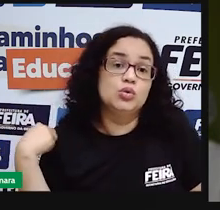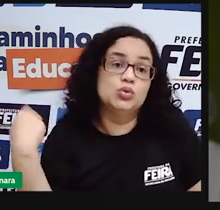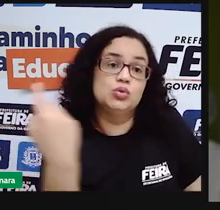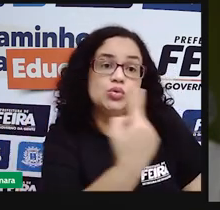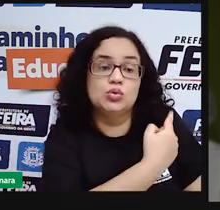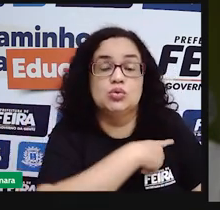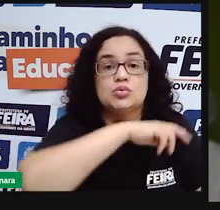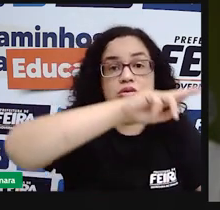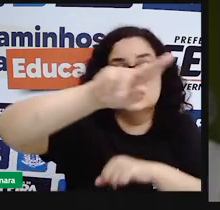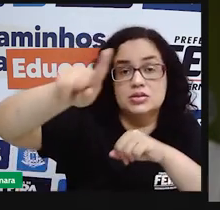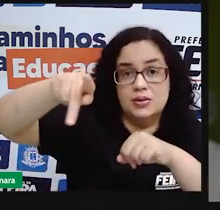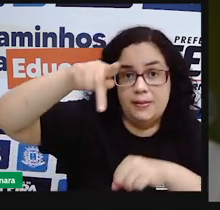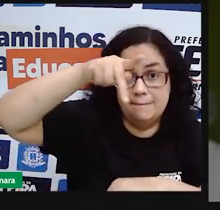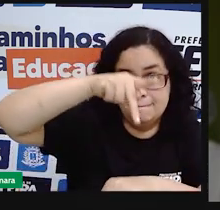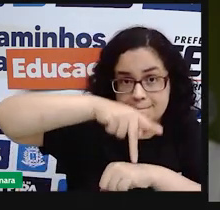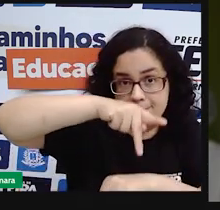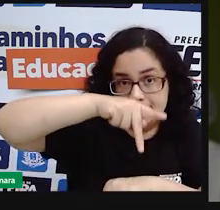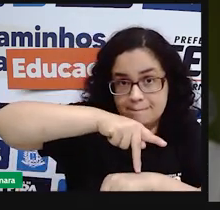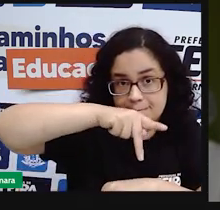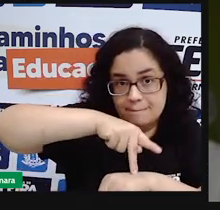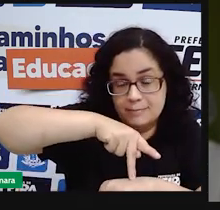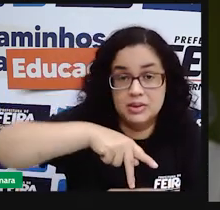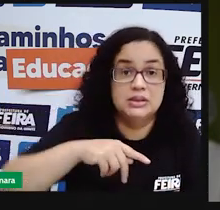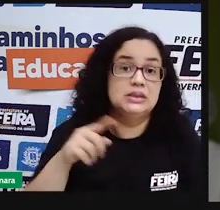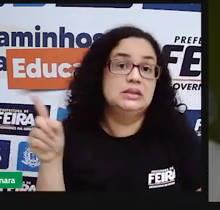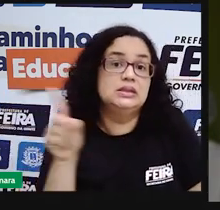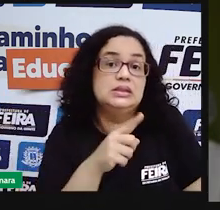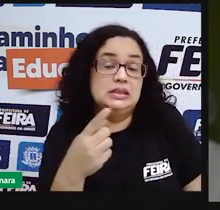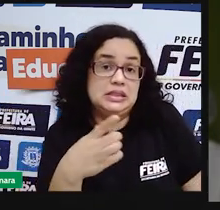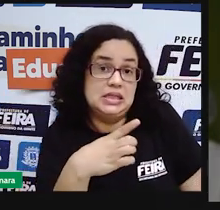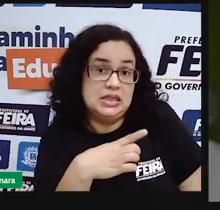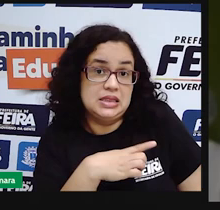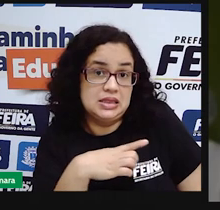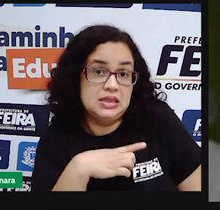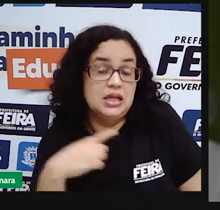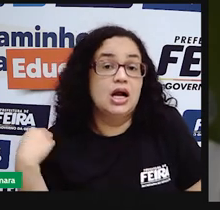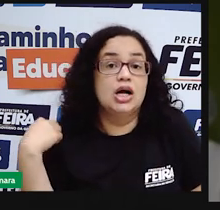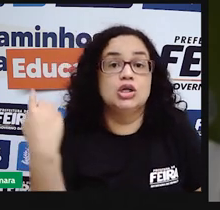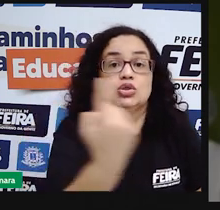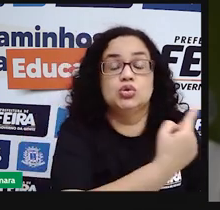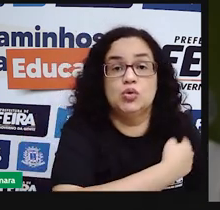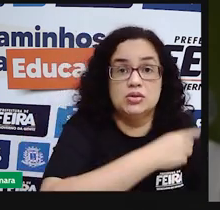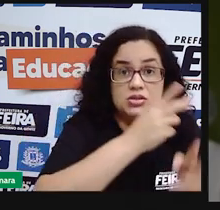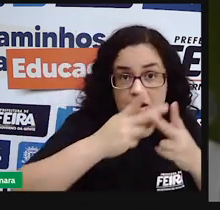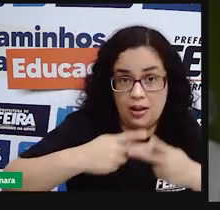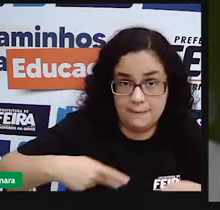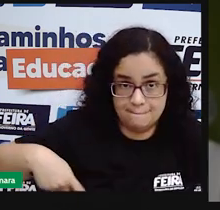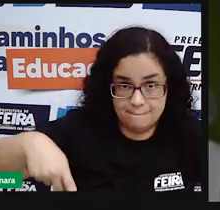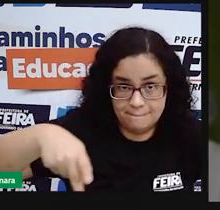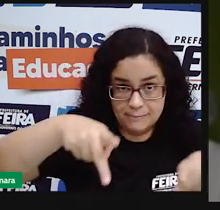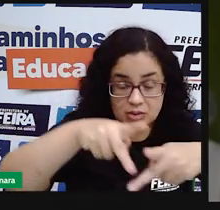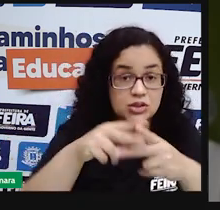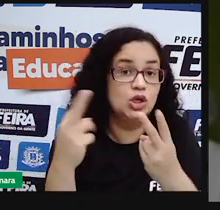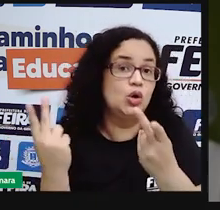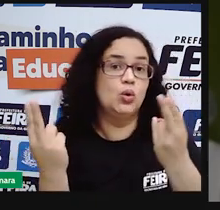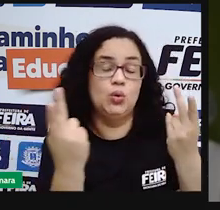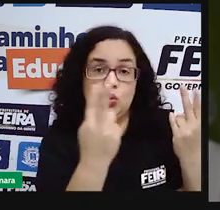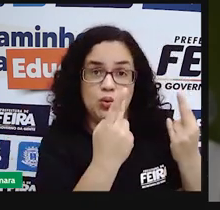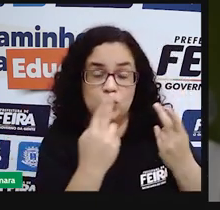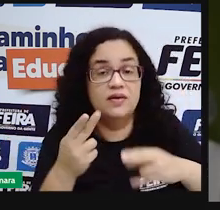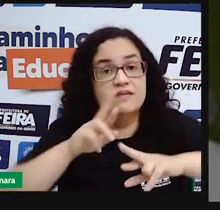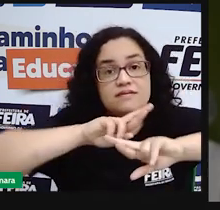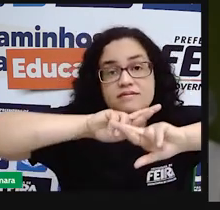extintos, os que não estão mais, né? Pertencente aí à nossa população. Eles não são iguais, possuem aí várias